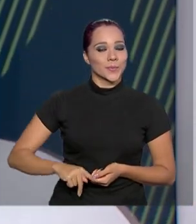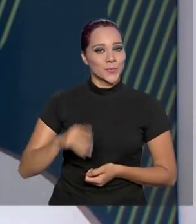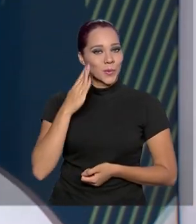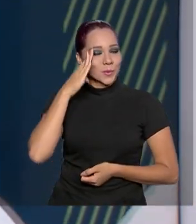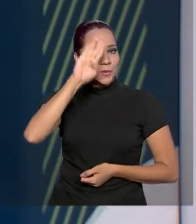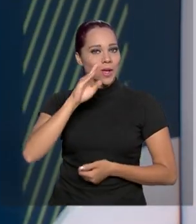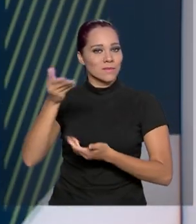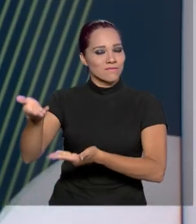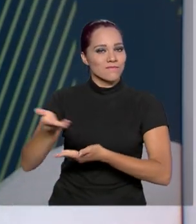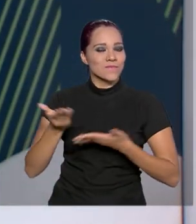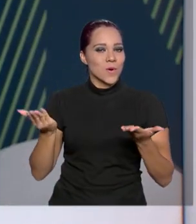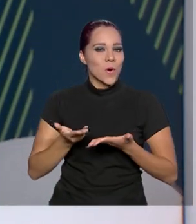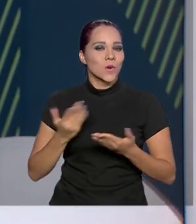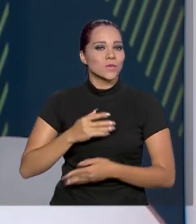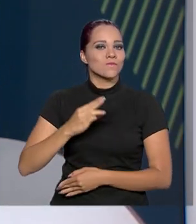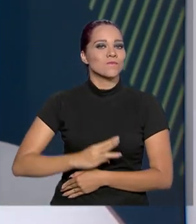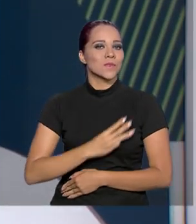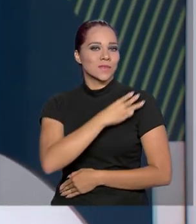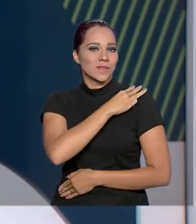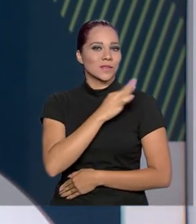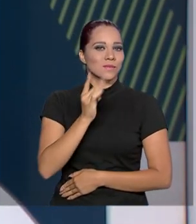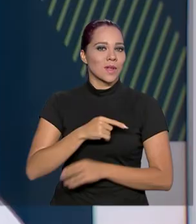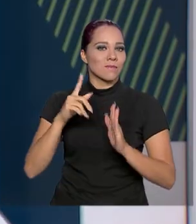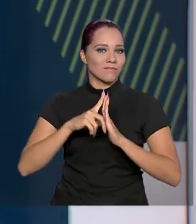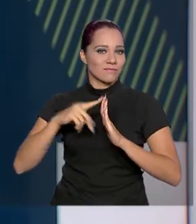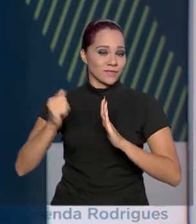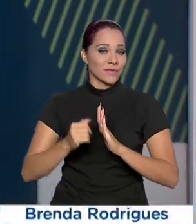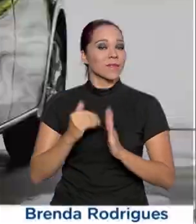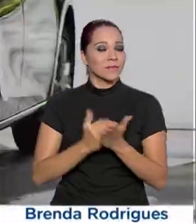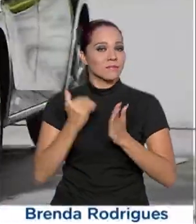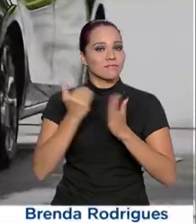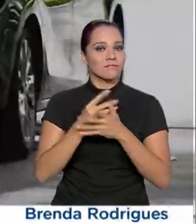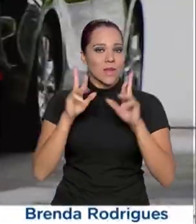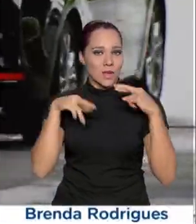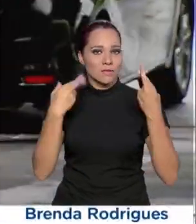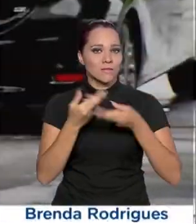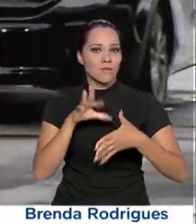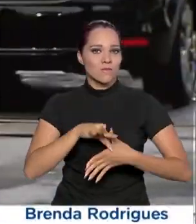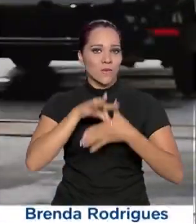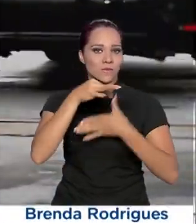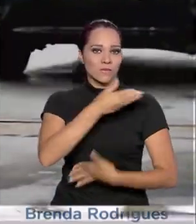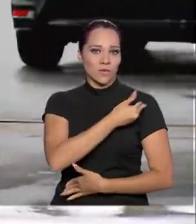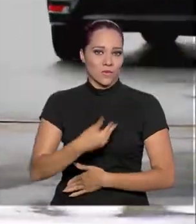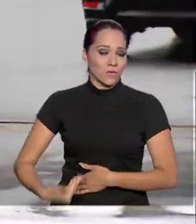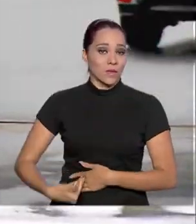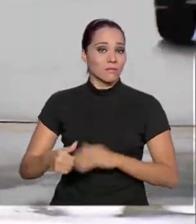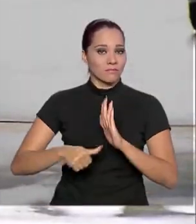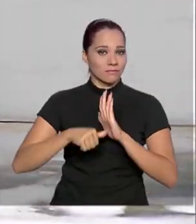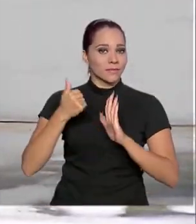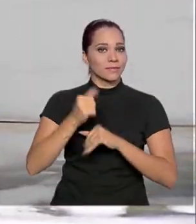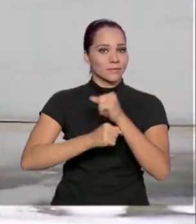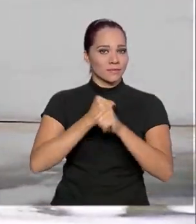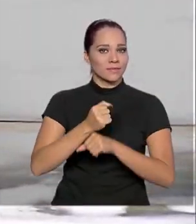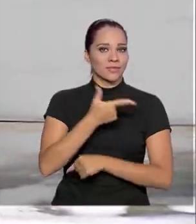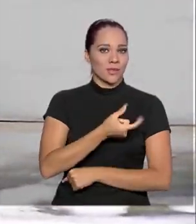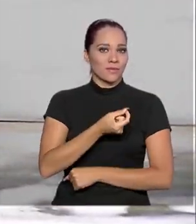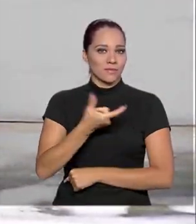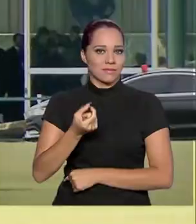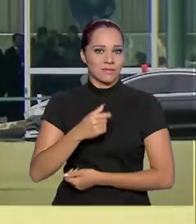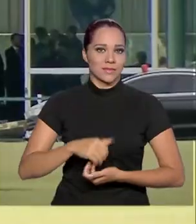recebeu hoje ministros no Palácio da Alvorada. Foi mais uma reunião do Conselho de Governo, a primeira de 2020.